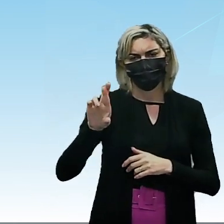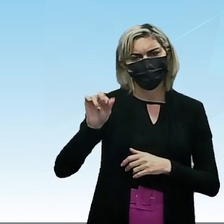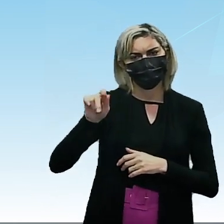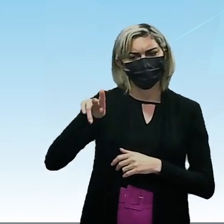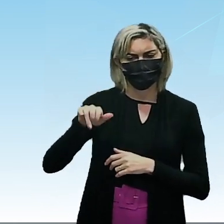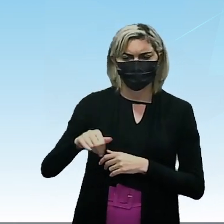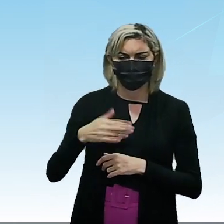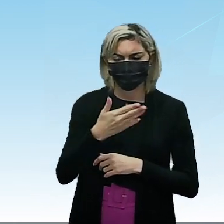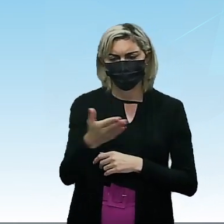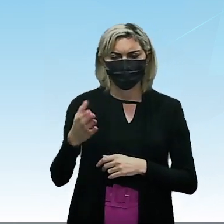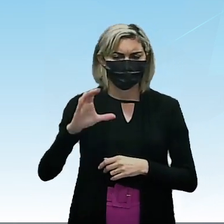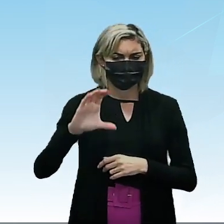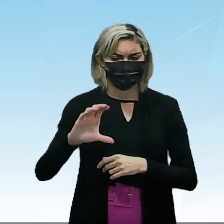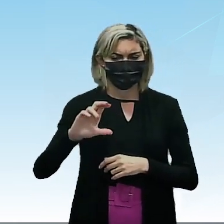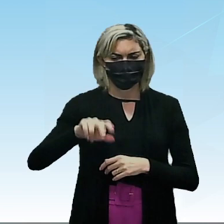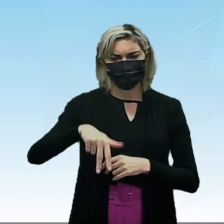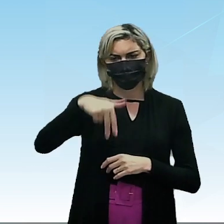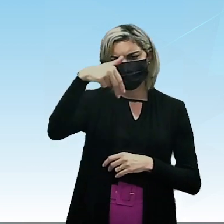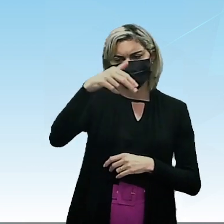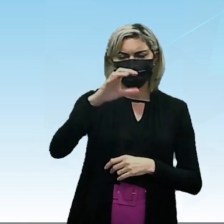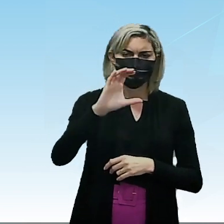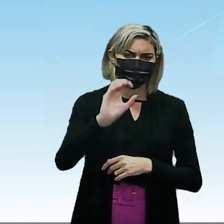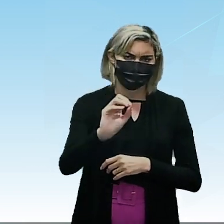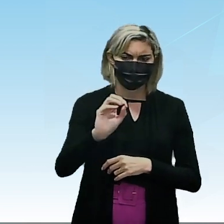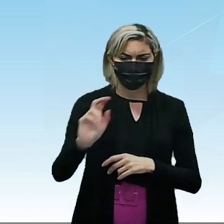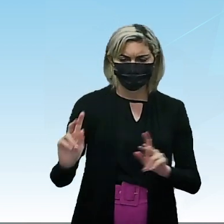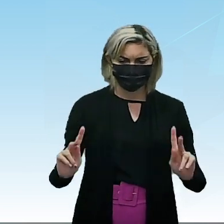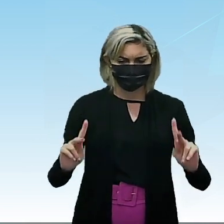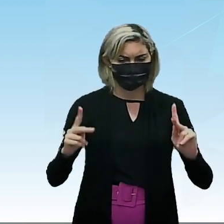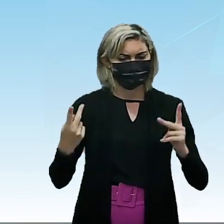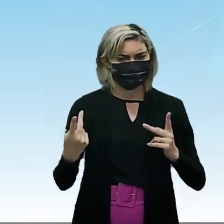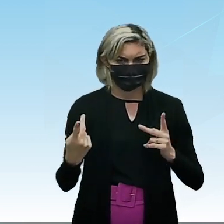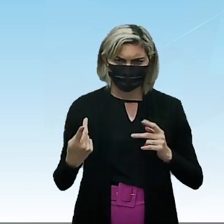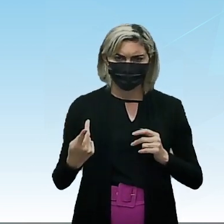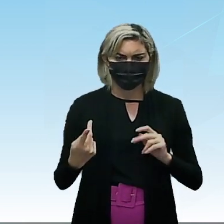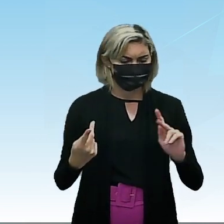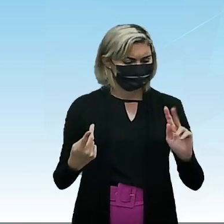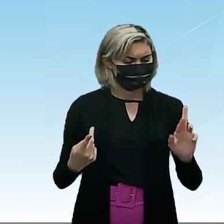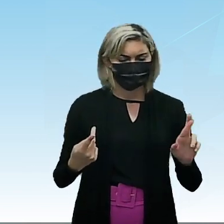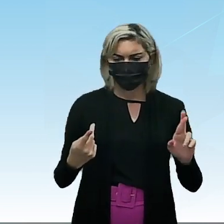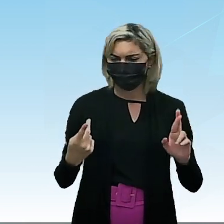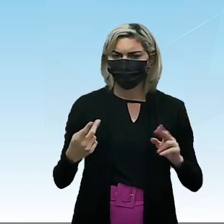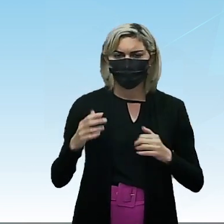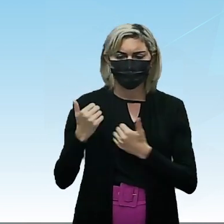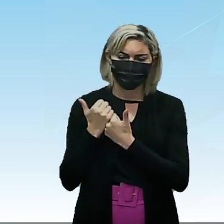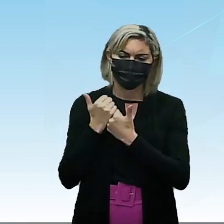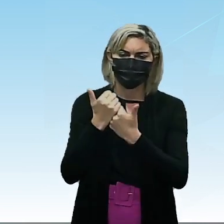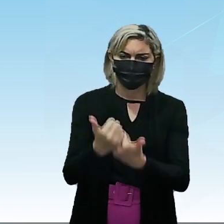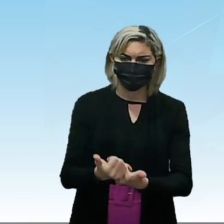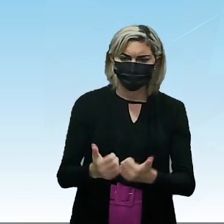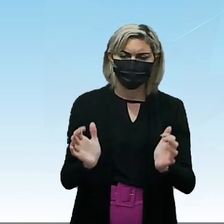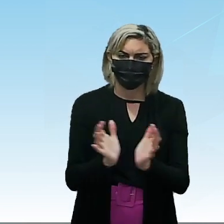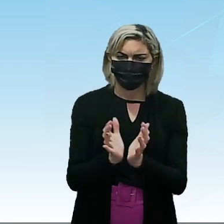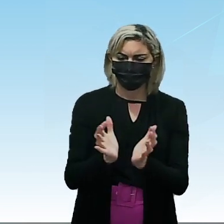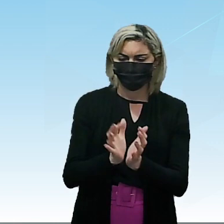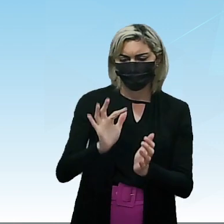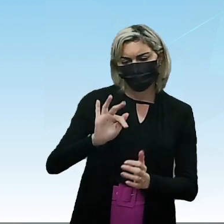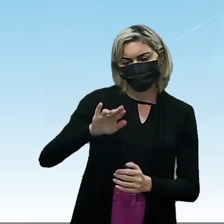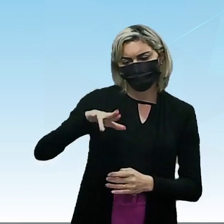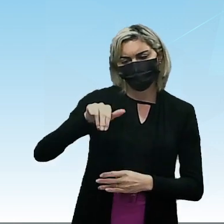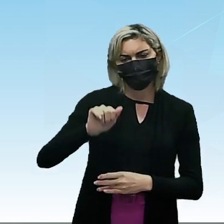Então o C-dupla-O-H C-dupla-O-H representa o grupo funcional